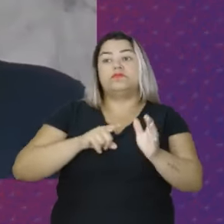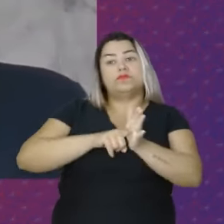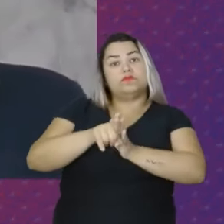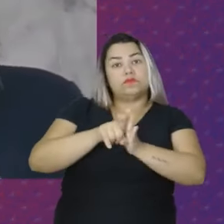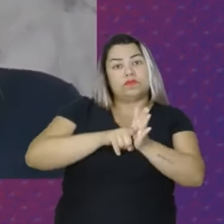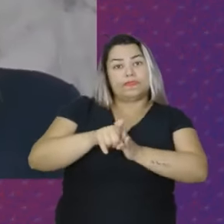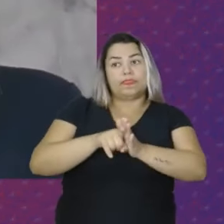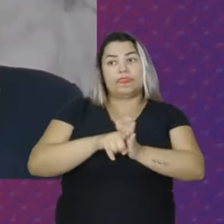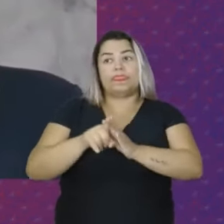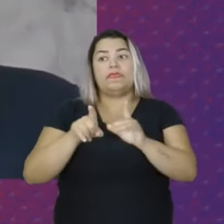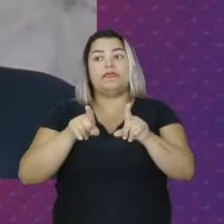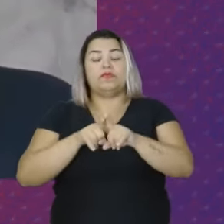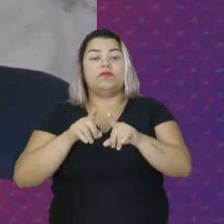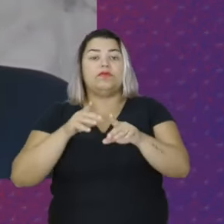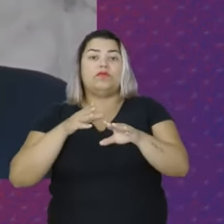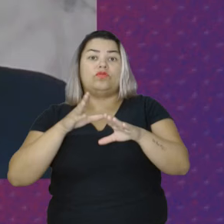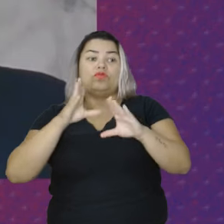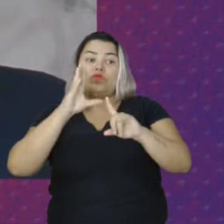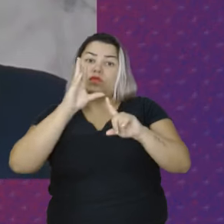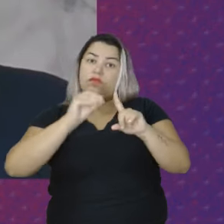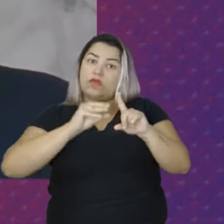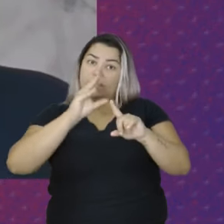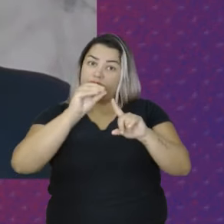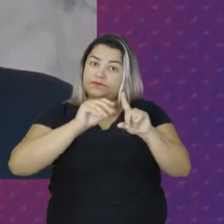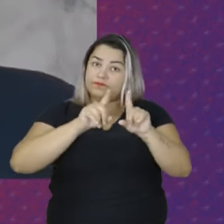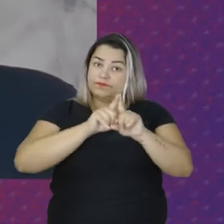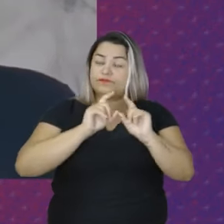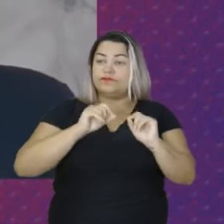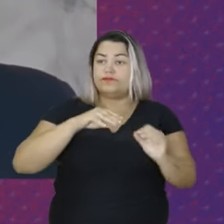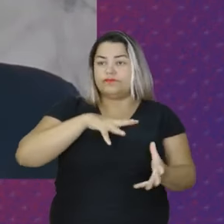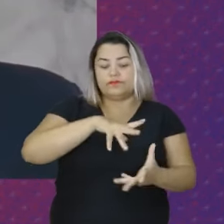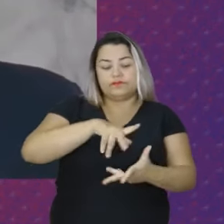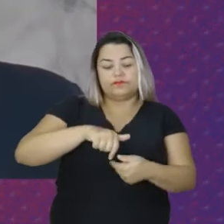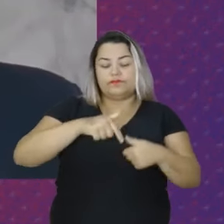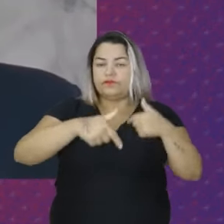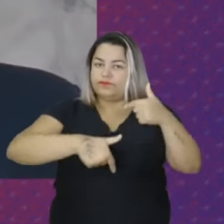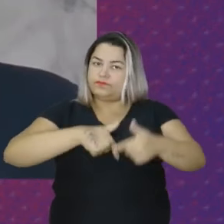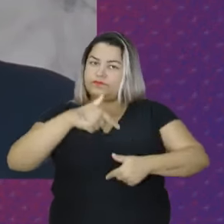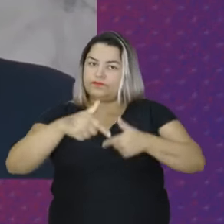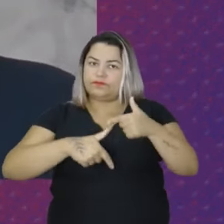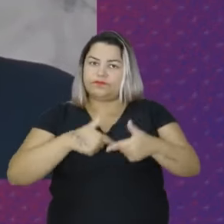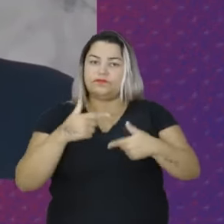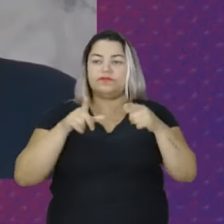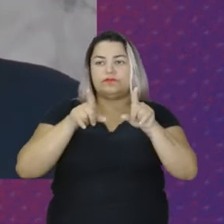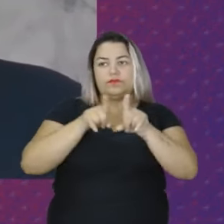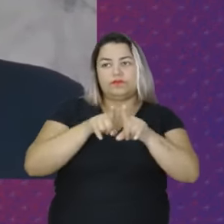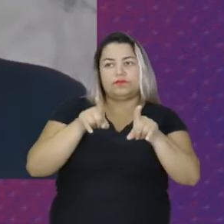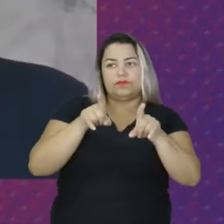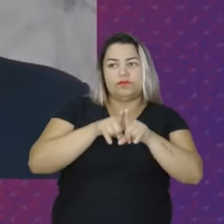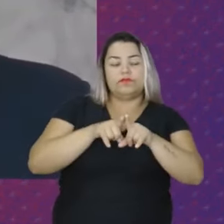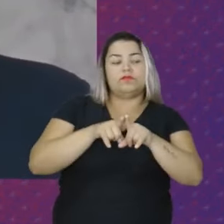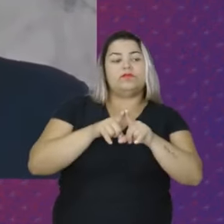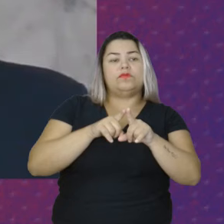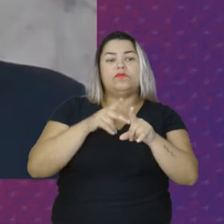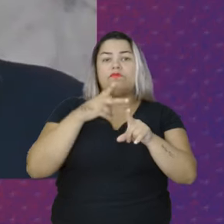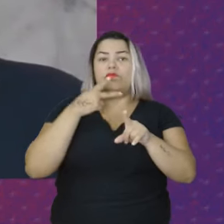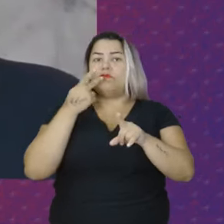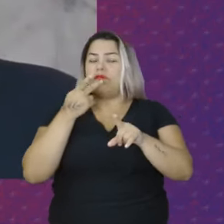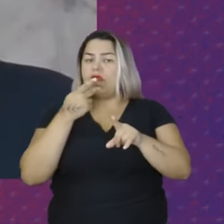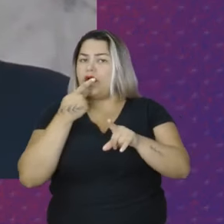coibição do assédio sexual no mundo do trabalho de ter sido vítima de abordagens